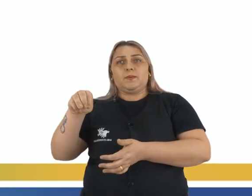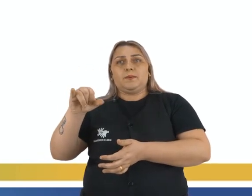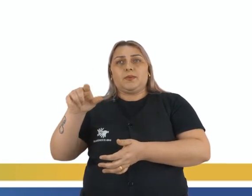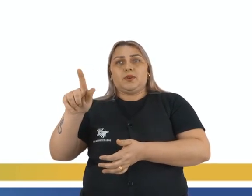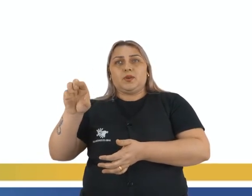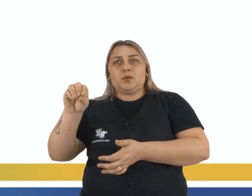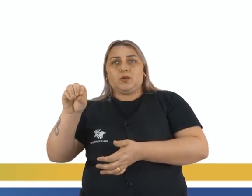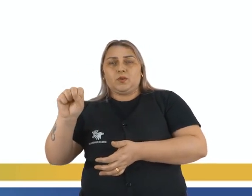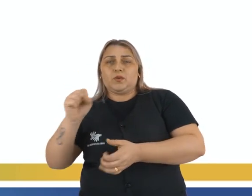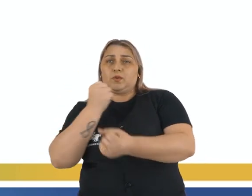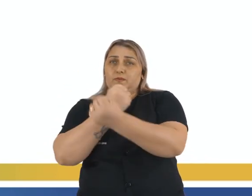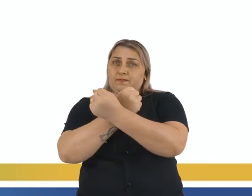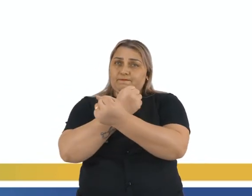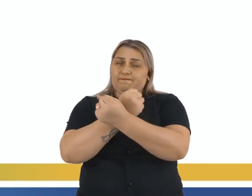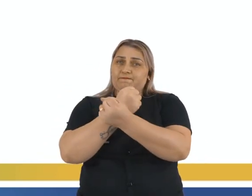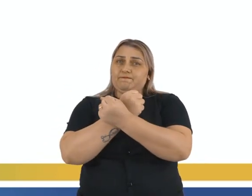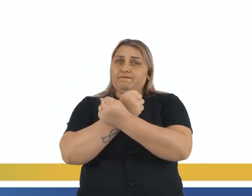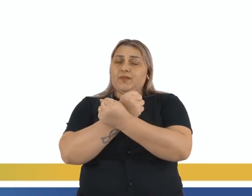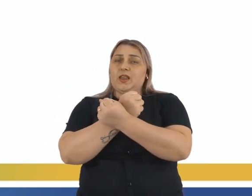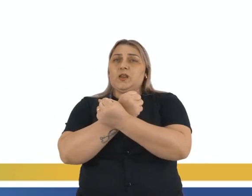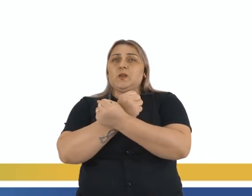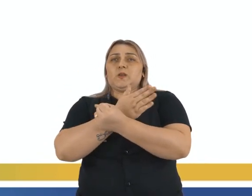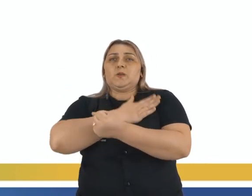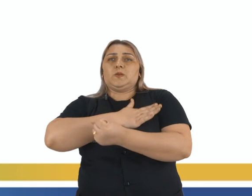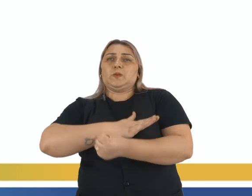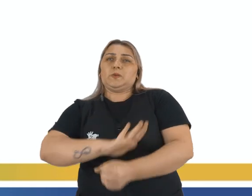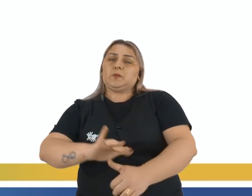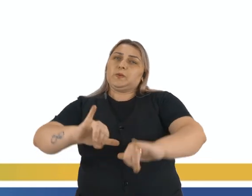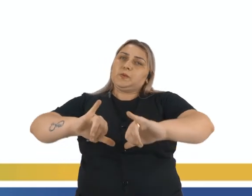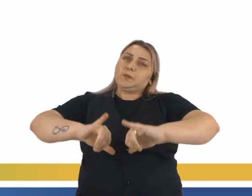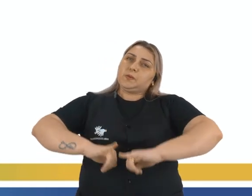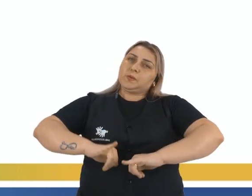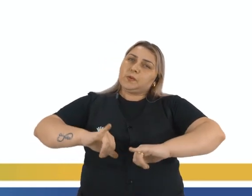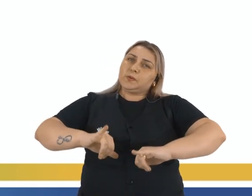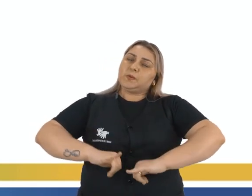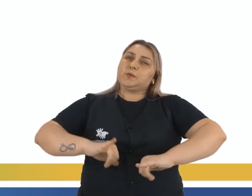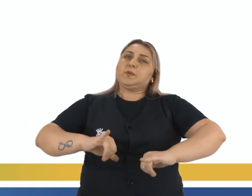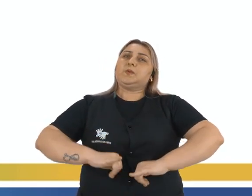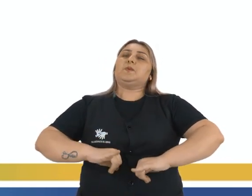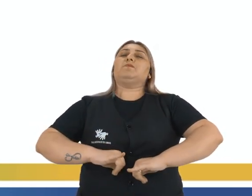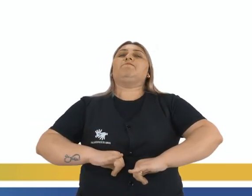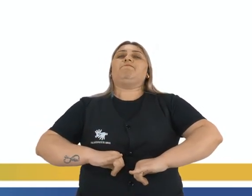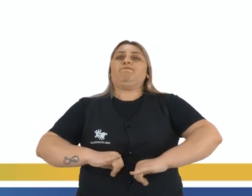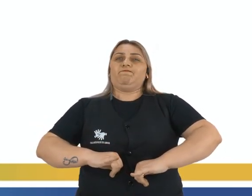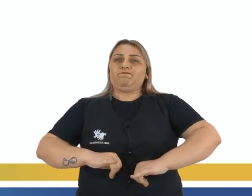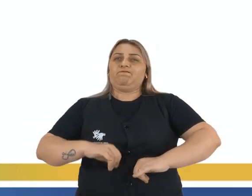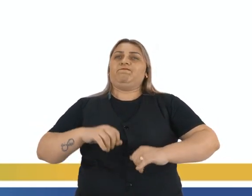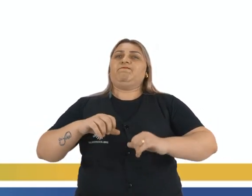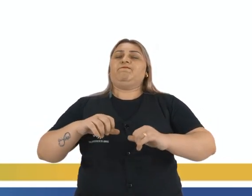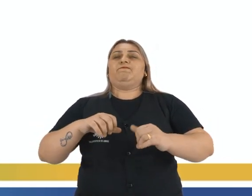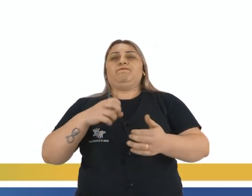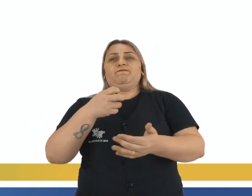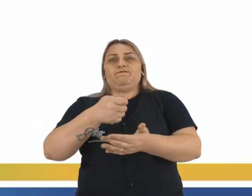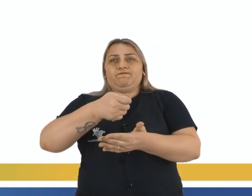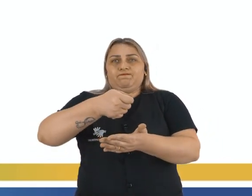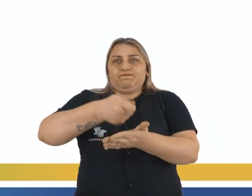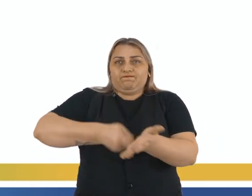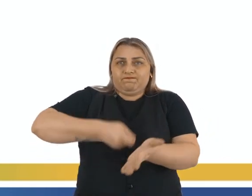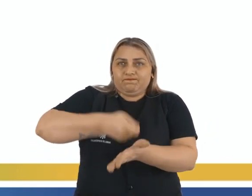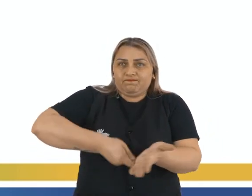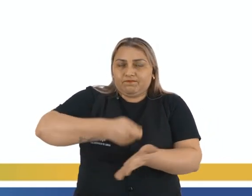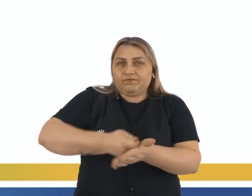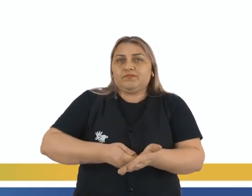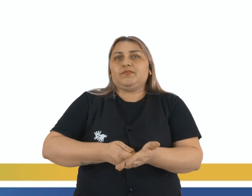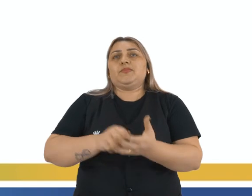escravos, eles estavam insatisfeitos com alto grau de opressão e de exploração que eles sofriam neste território.